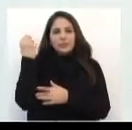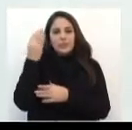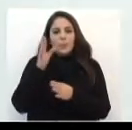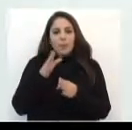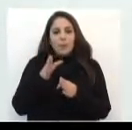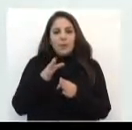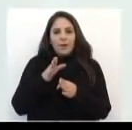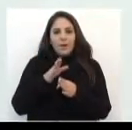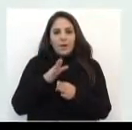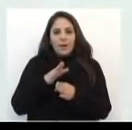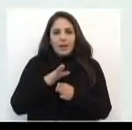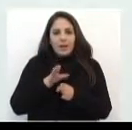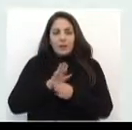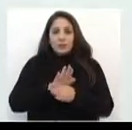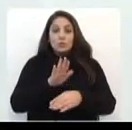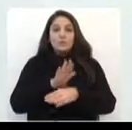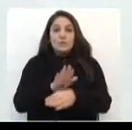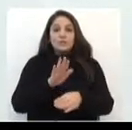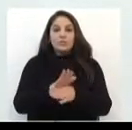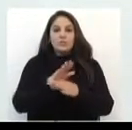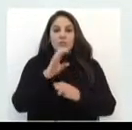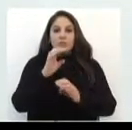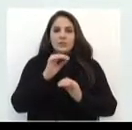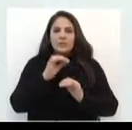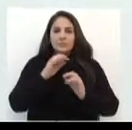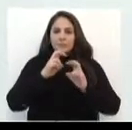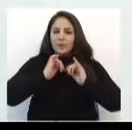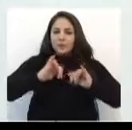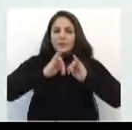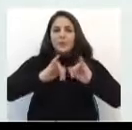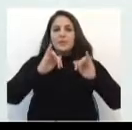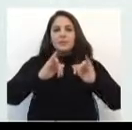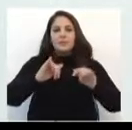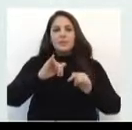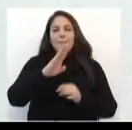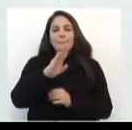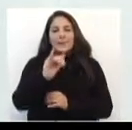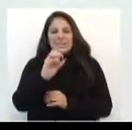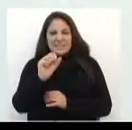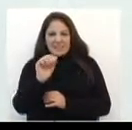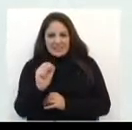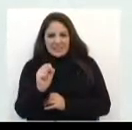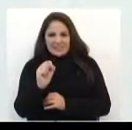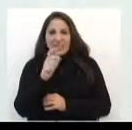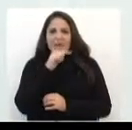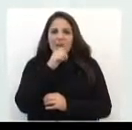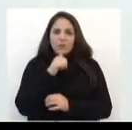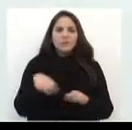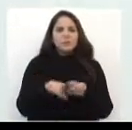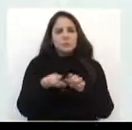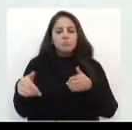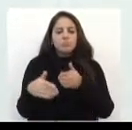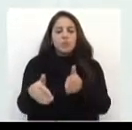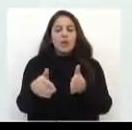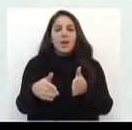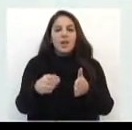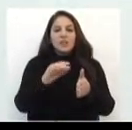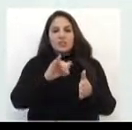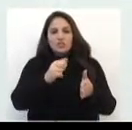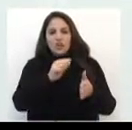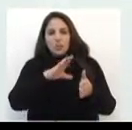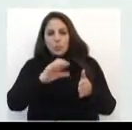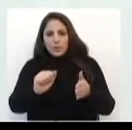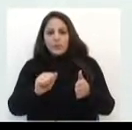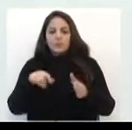imprensa dos comitês de bacias hidrográficas, do Rio Passo Fundo e também do Alto Jacuí, há alguns anos, né? E